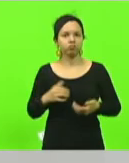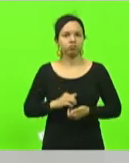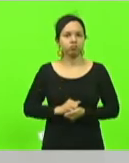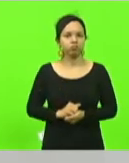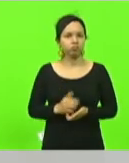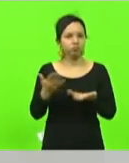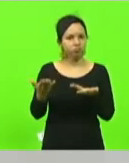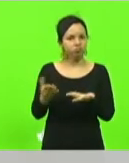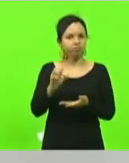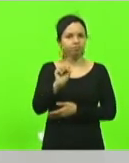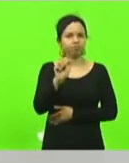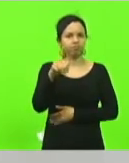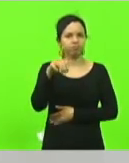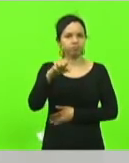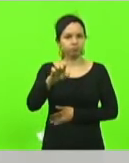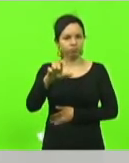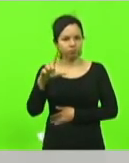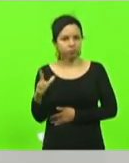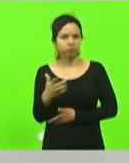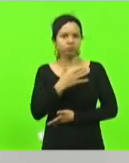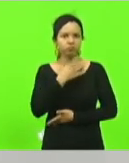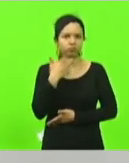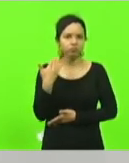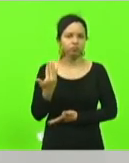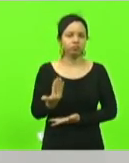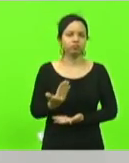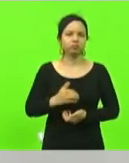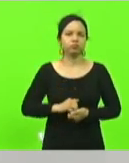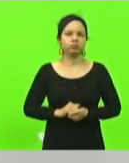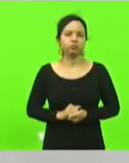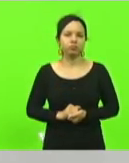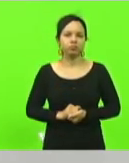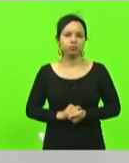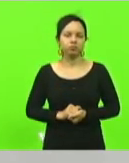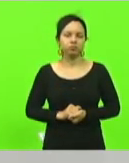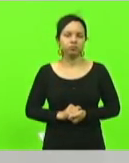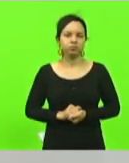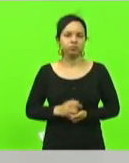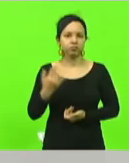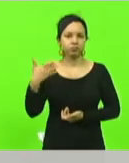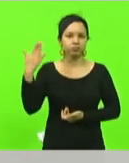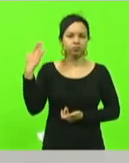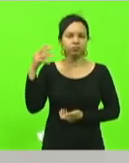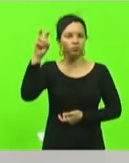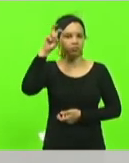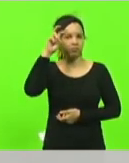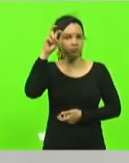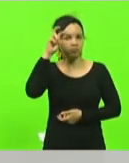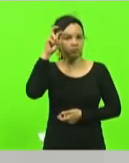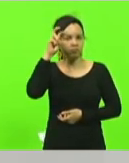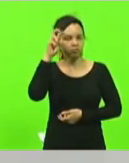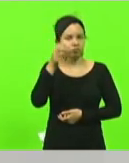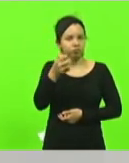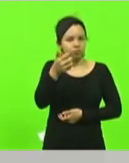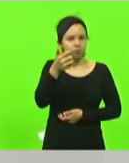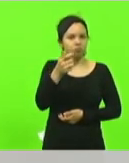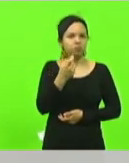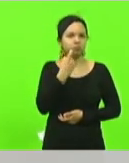querido Samuel falecido na última quinta-feira quase que sexta